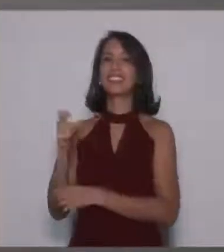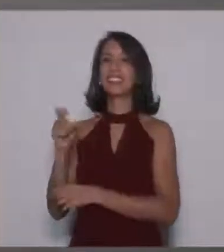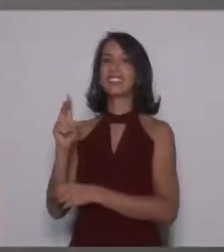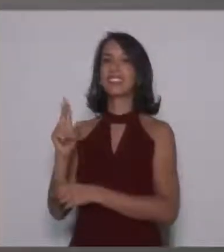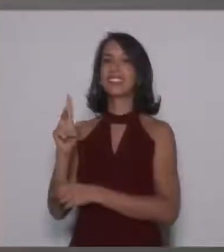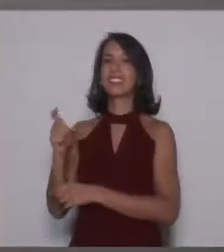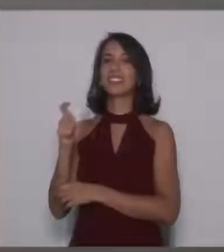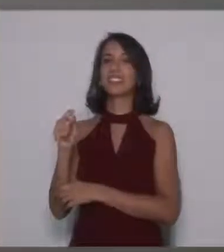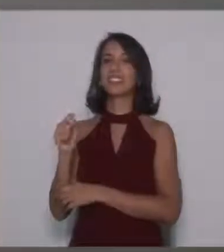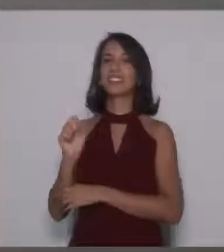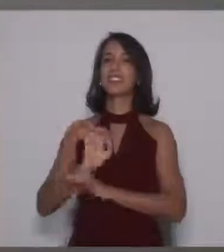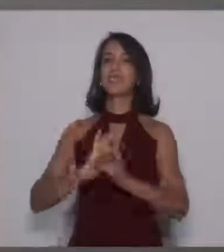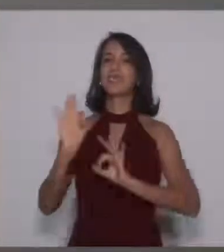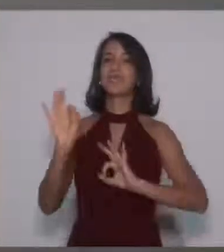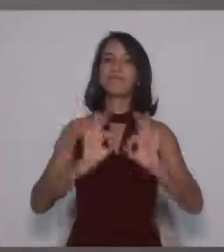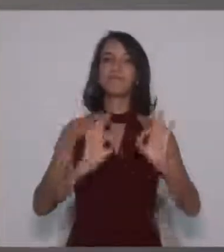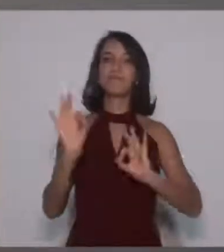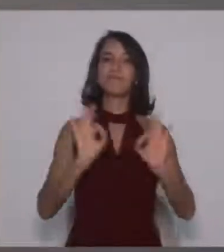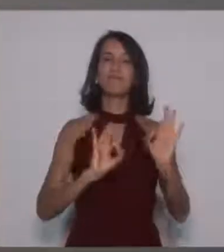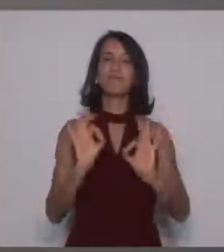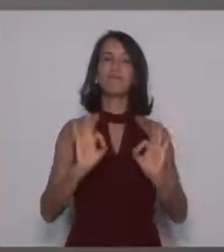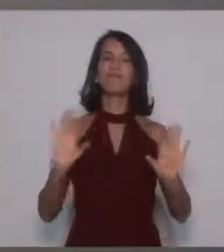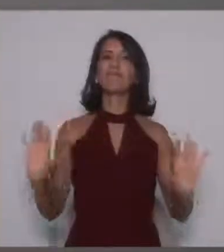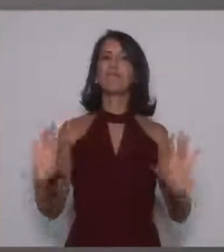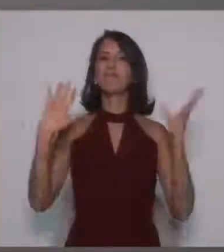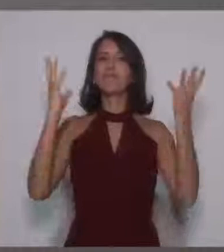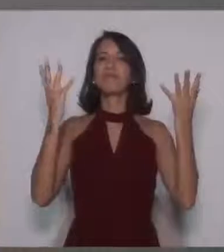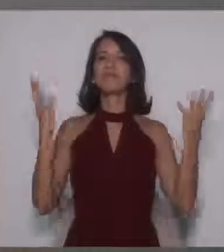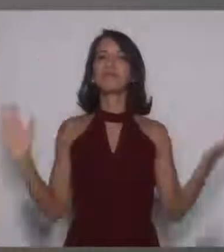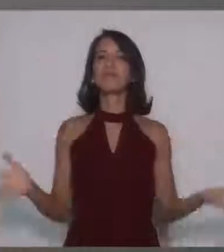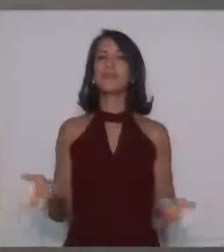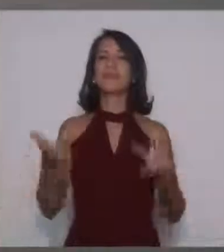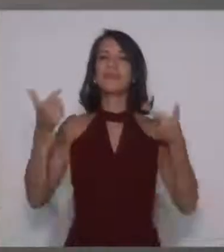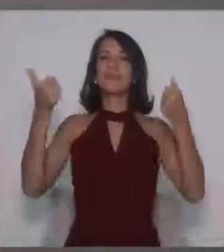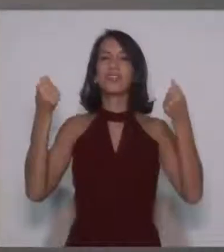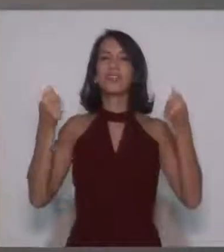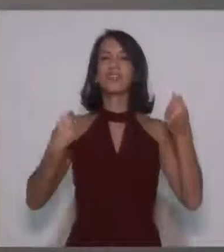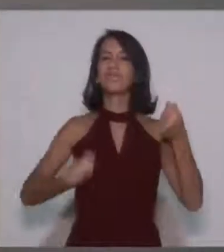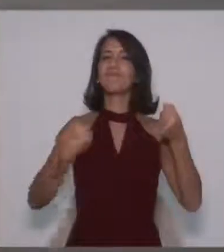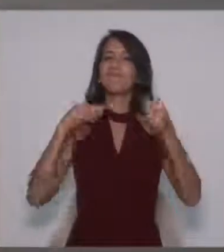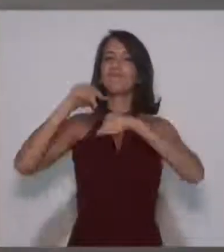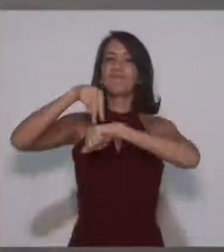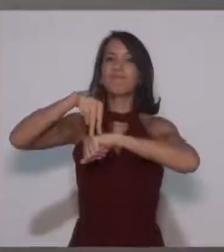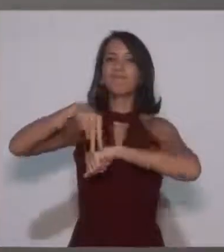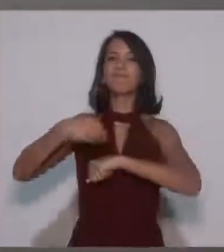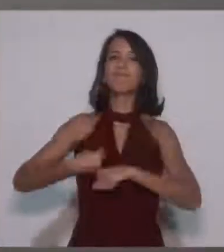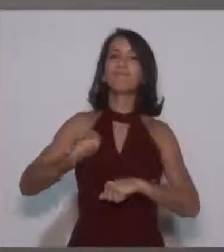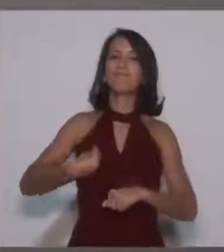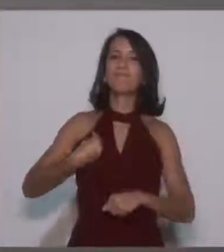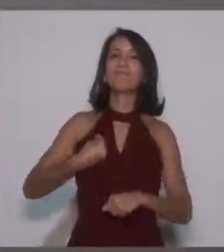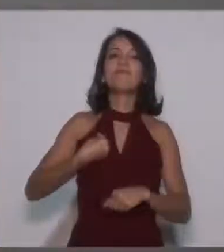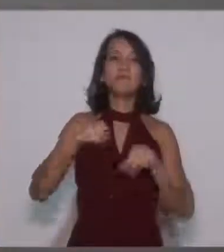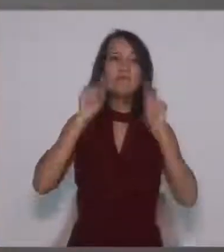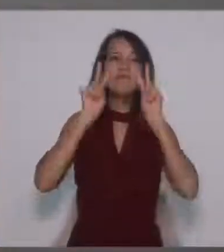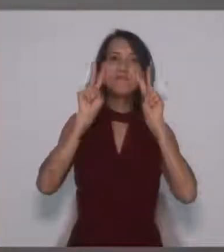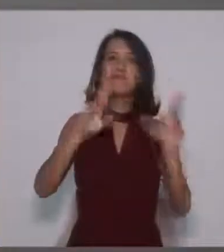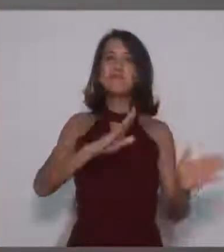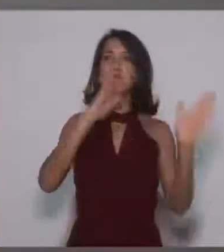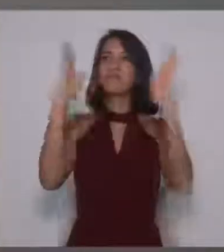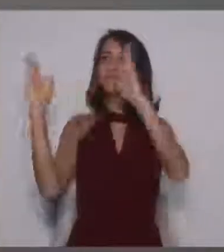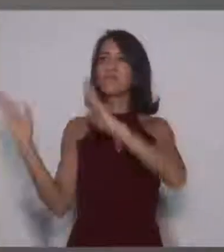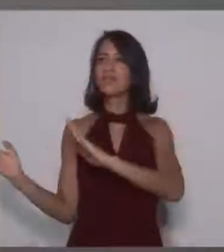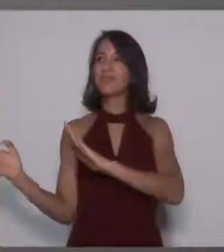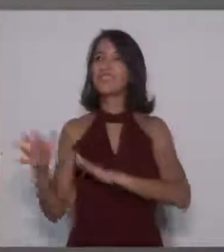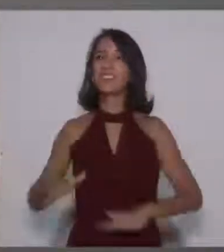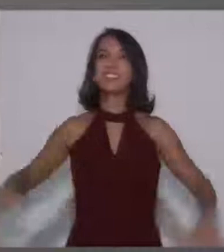organização. Foi um evento maravilhoso, quem esteve presente ali viu. Sabemos que um evento